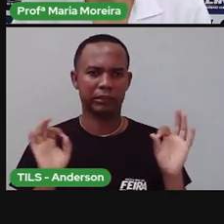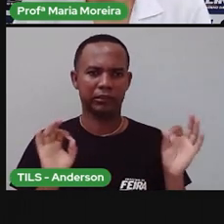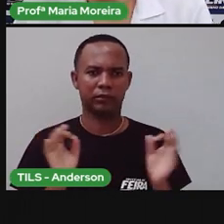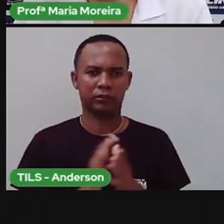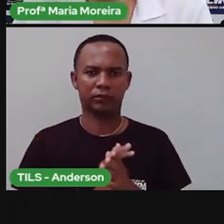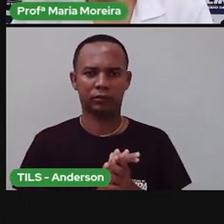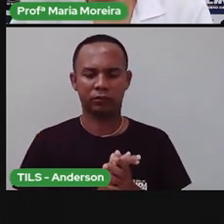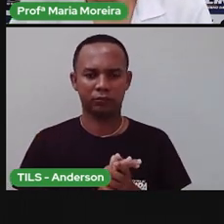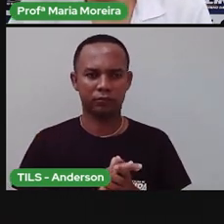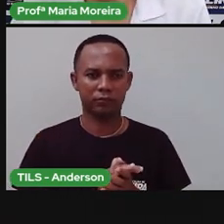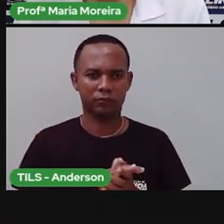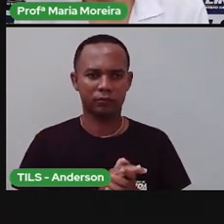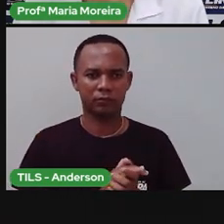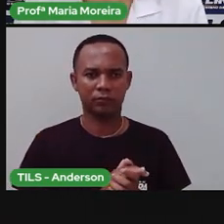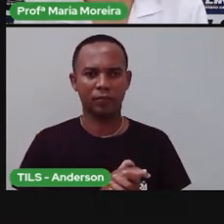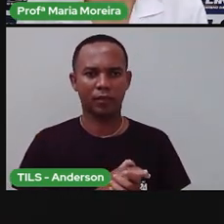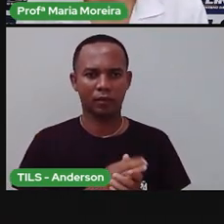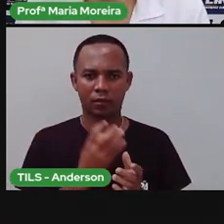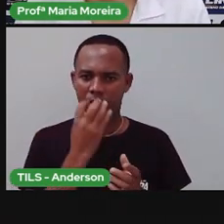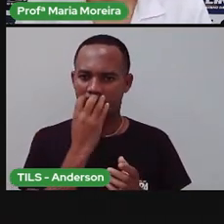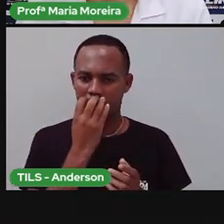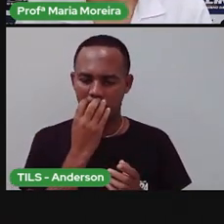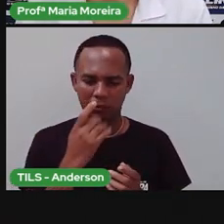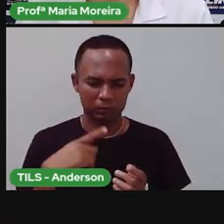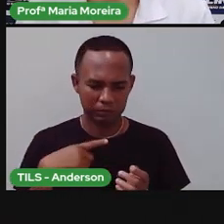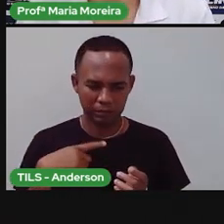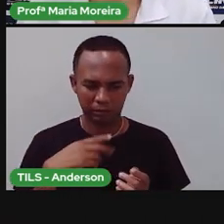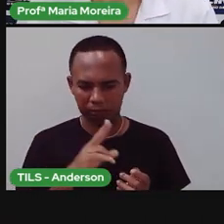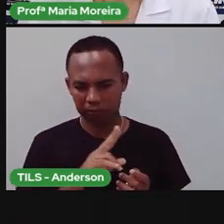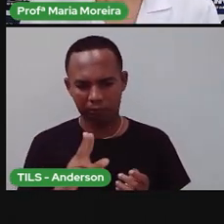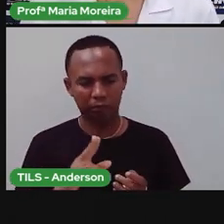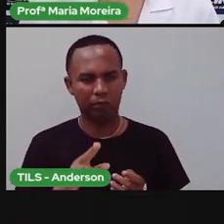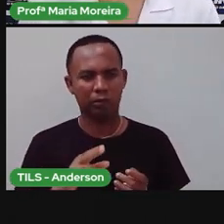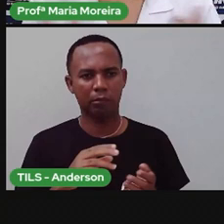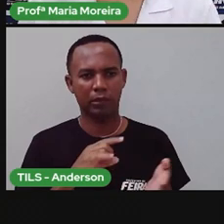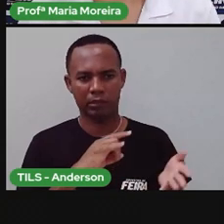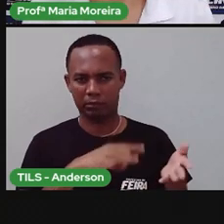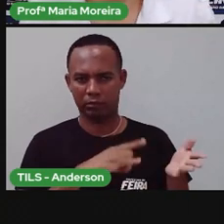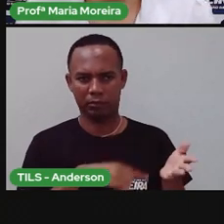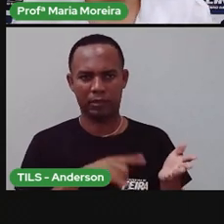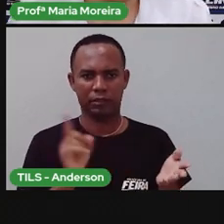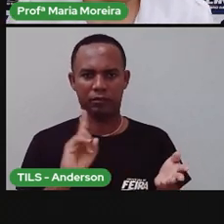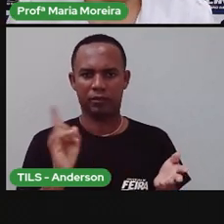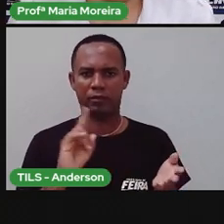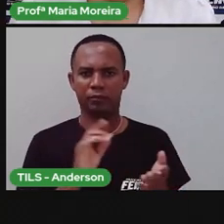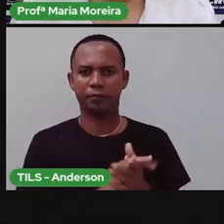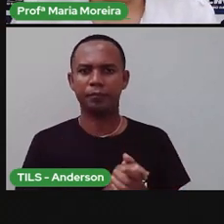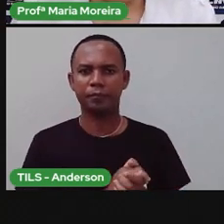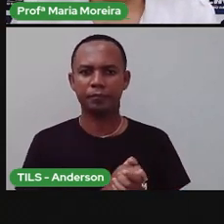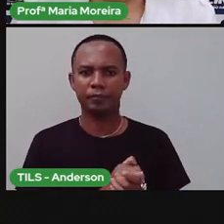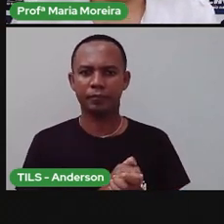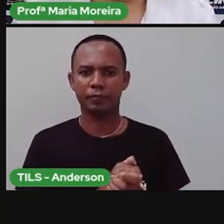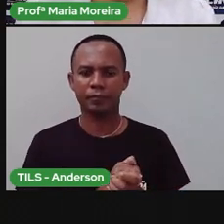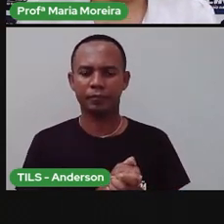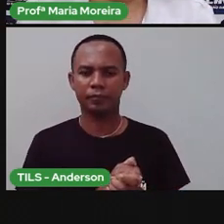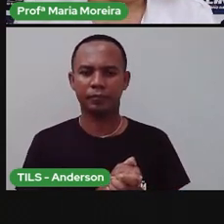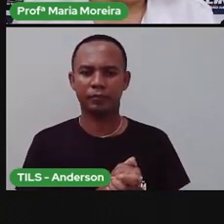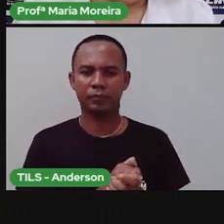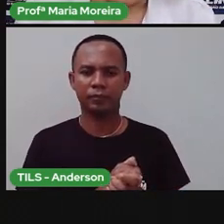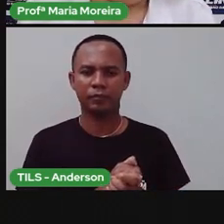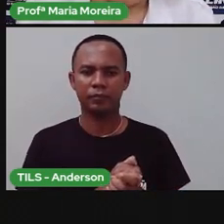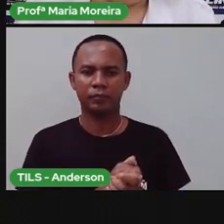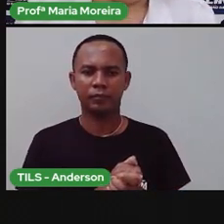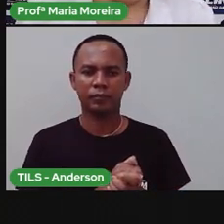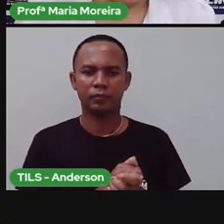Ah, o cachorrinho tal, com o nome tal. Não tem. Tá, gente? E aí, a Pro vai fazer uma pergunta pra vocês. Que vocês vão